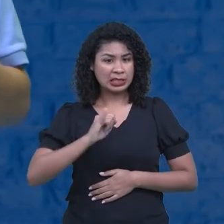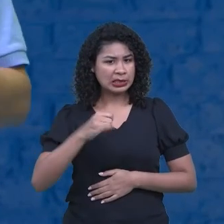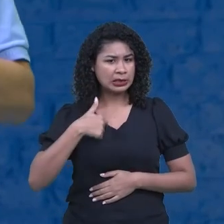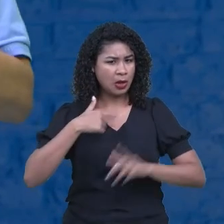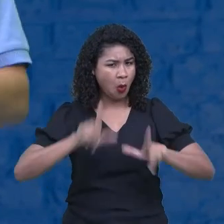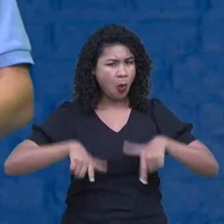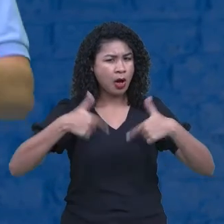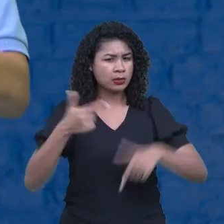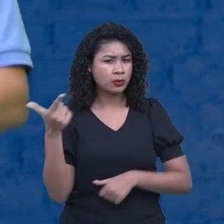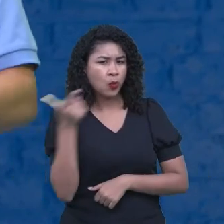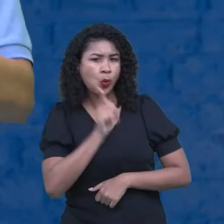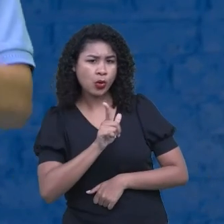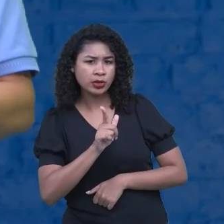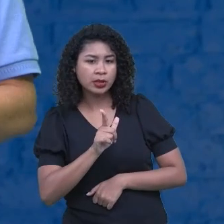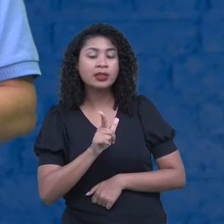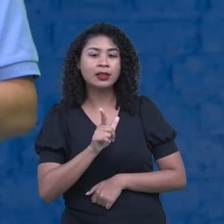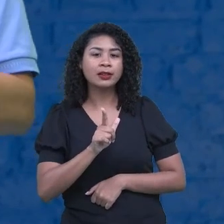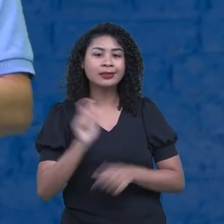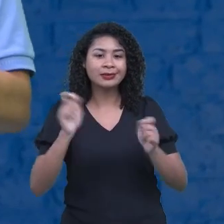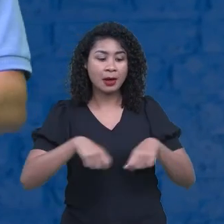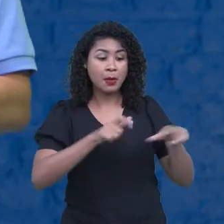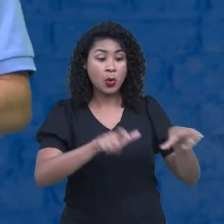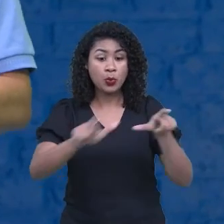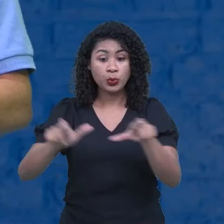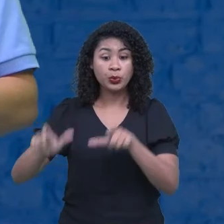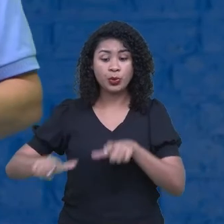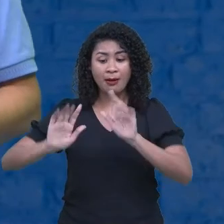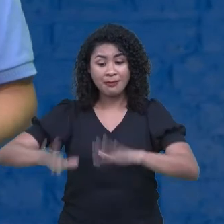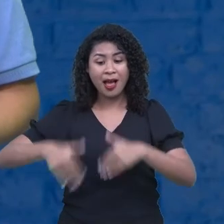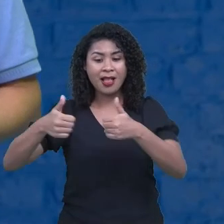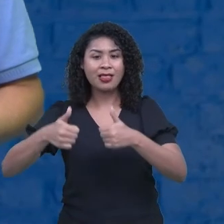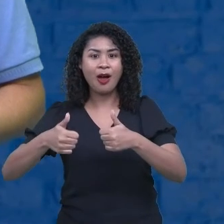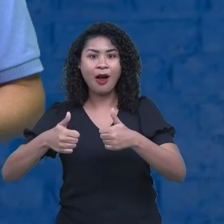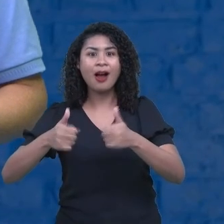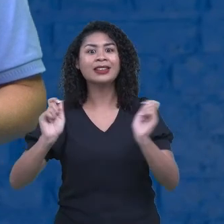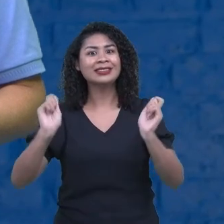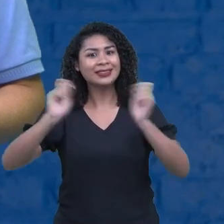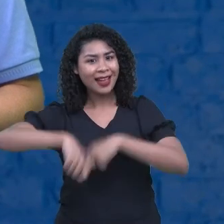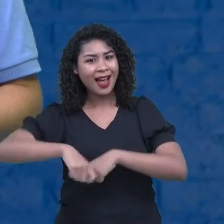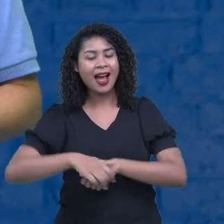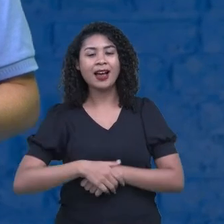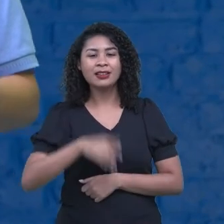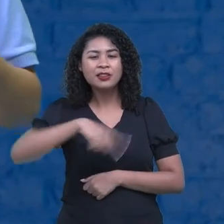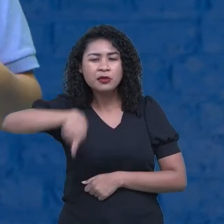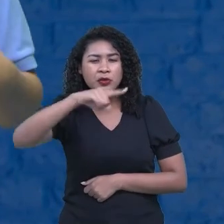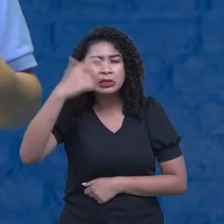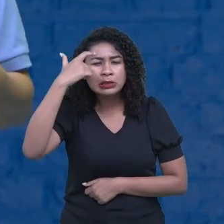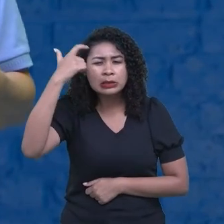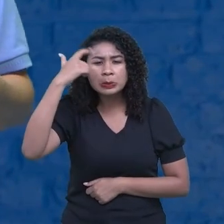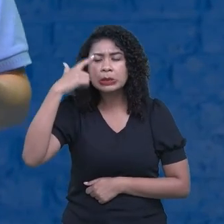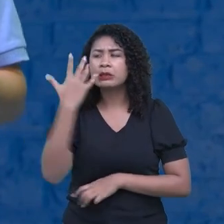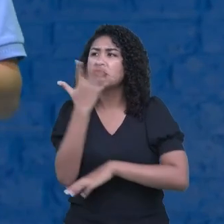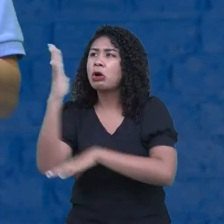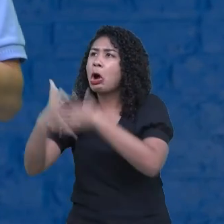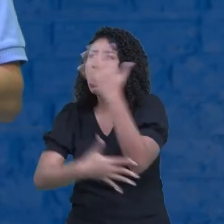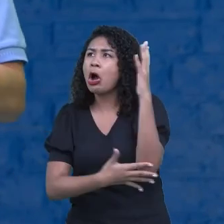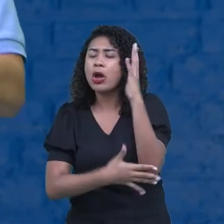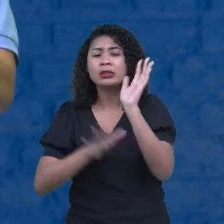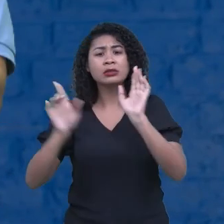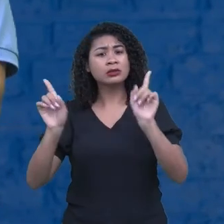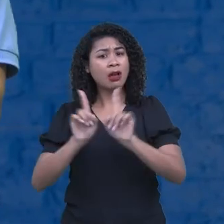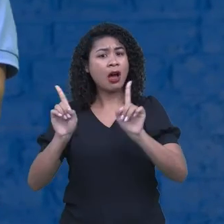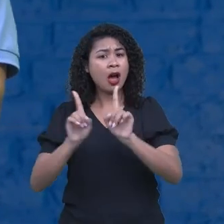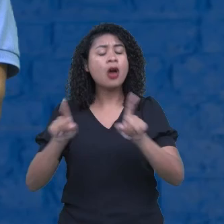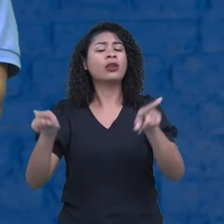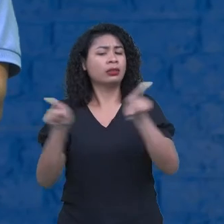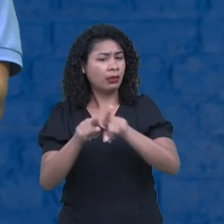ambiente. Eu sempre digo, o ambiente não é a floresta, o meio ambiente não é a floresta. É onde nós estamos inseridos. O cuidar também, o cuidar de